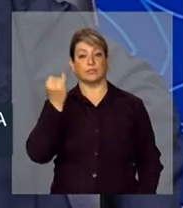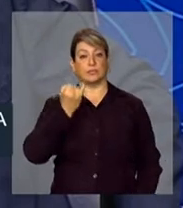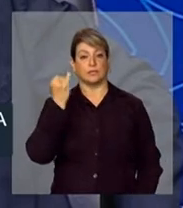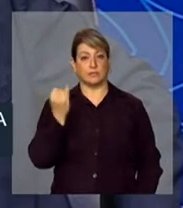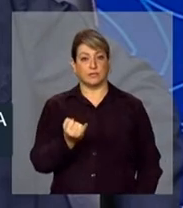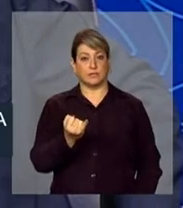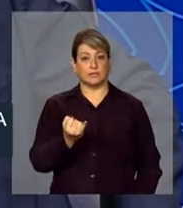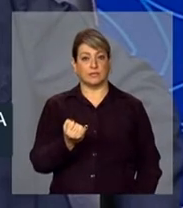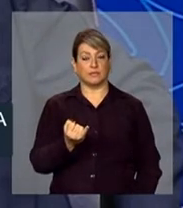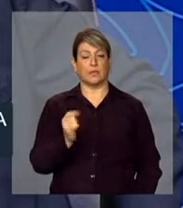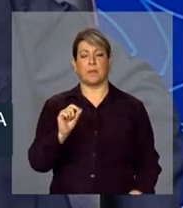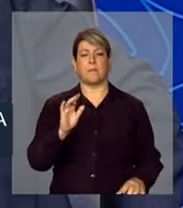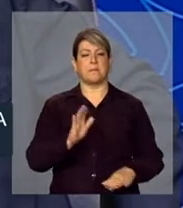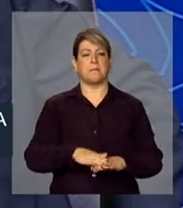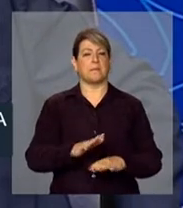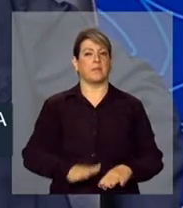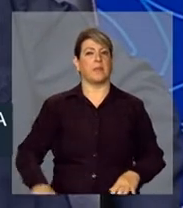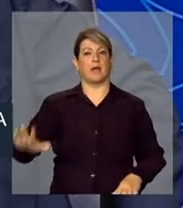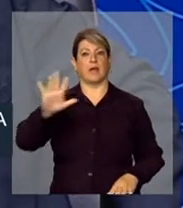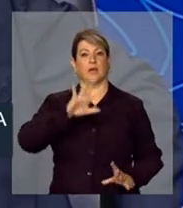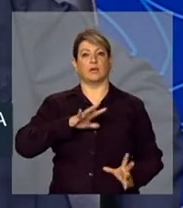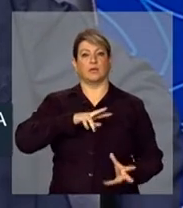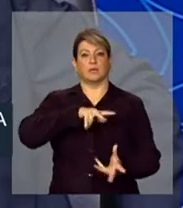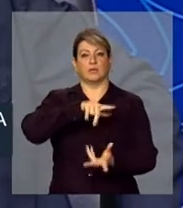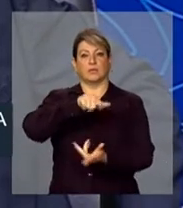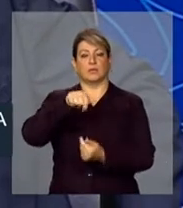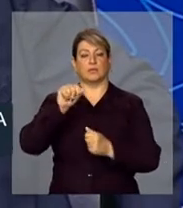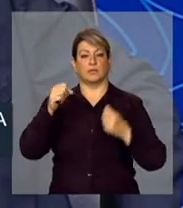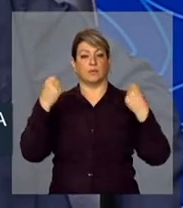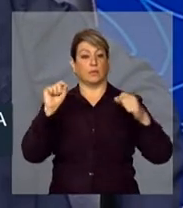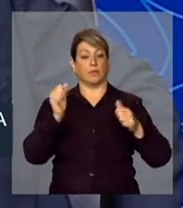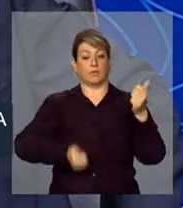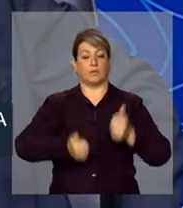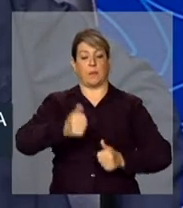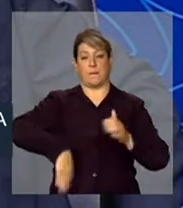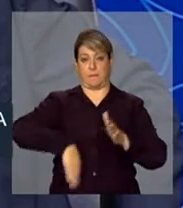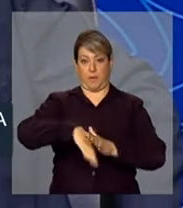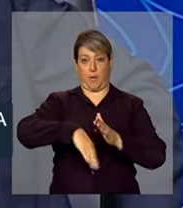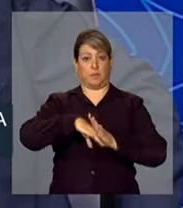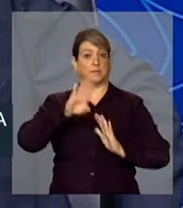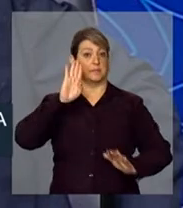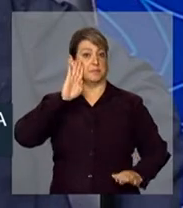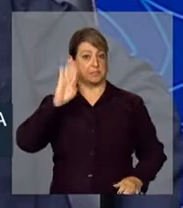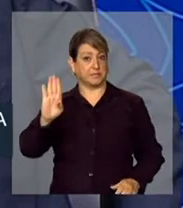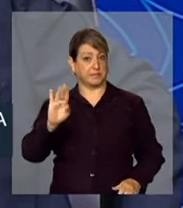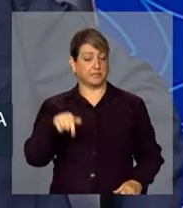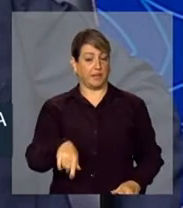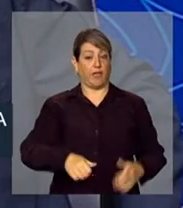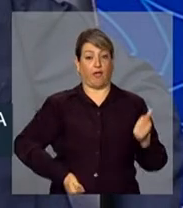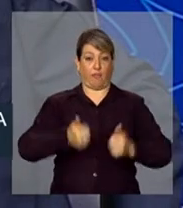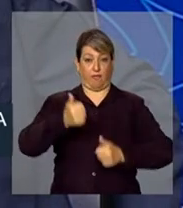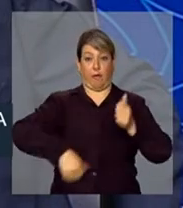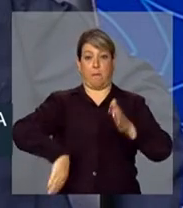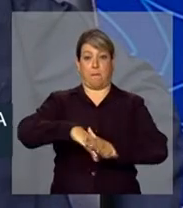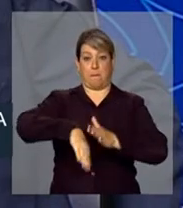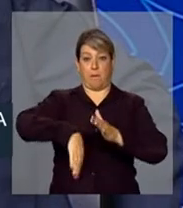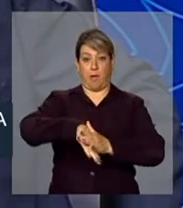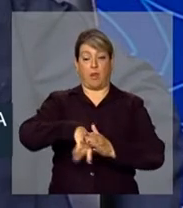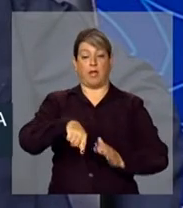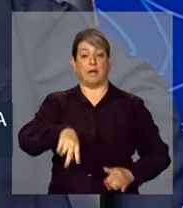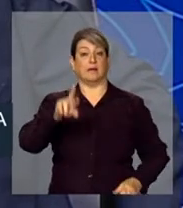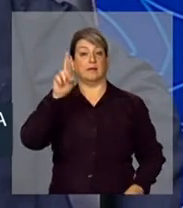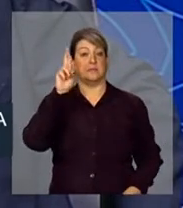mais universal dos esportes, que é o futebol. O futebol é a